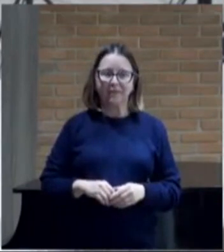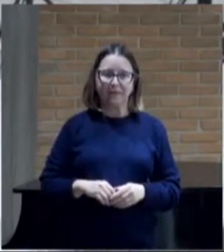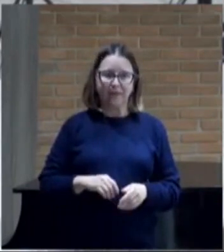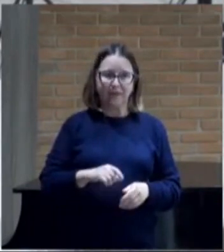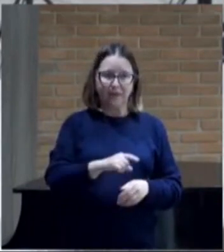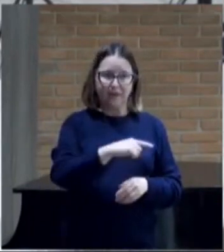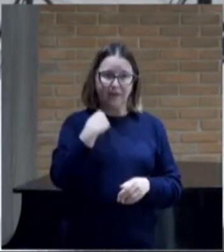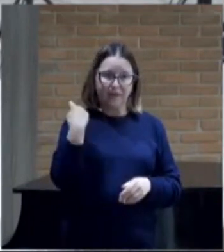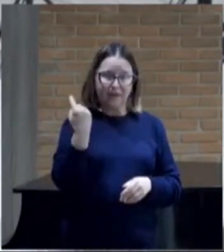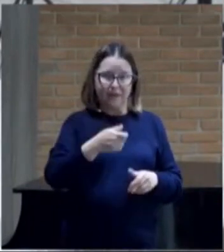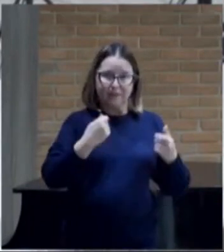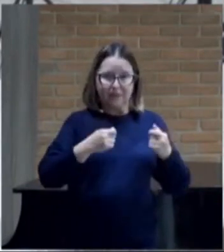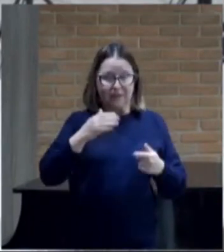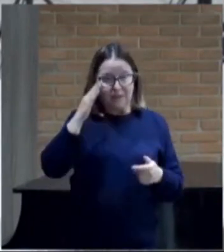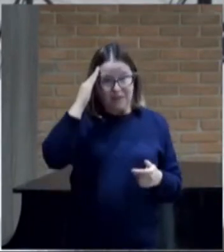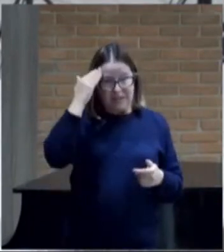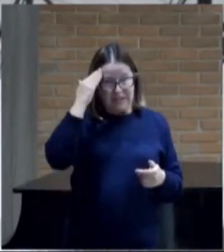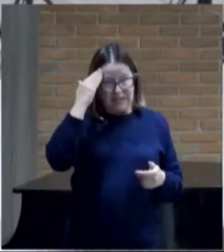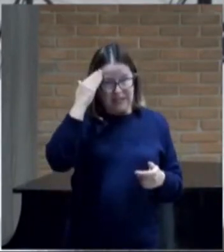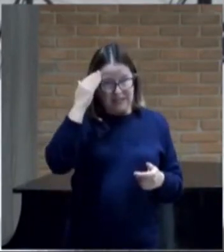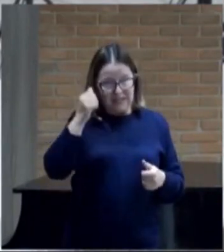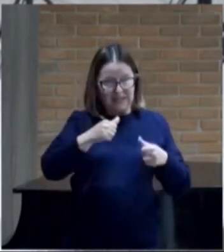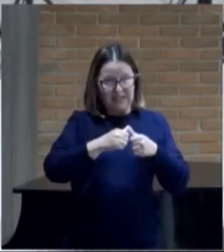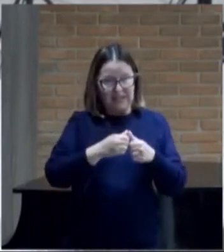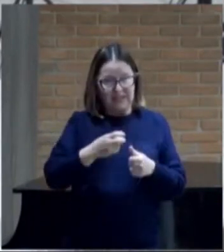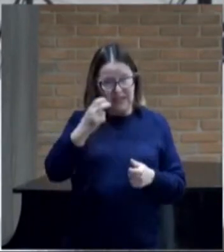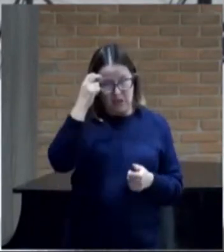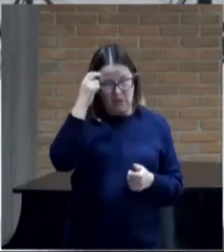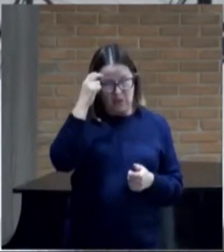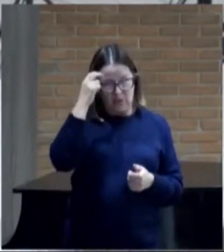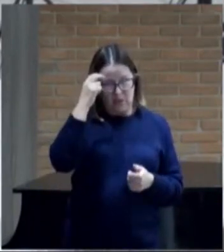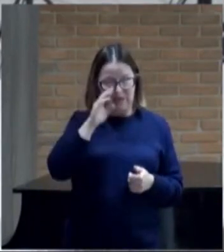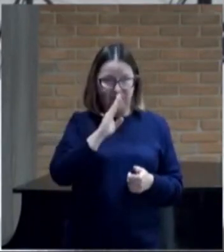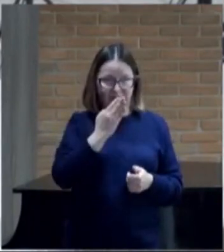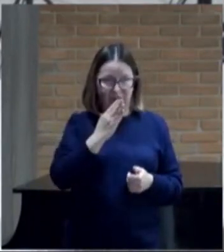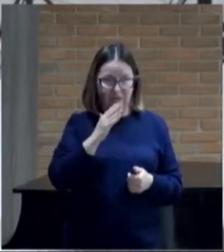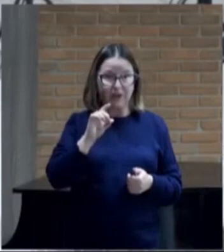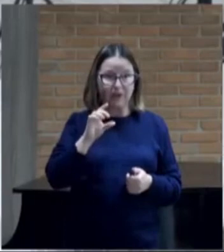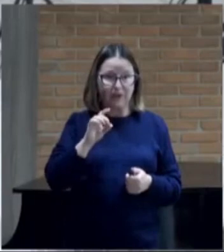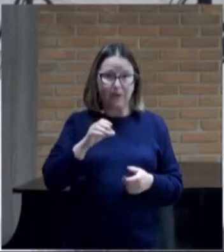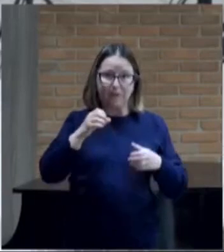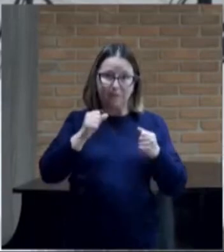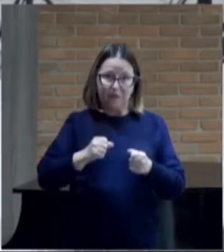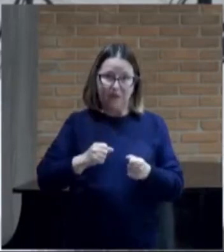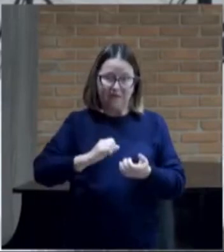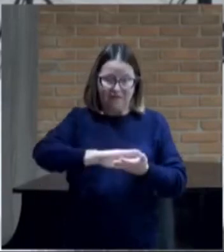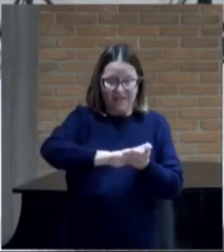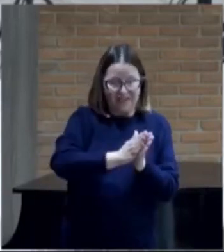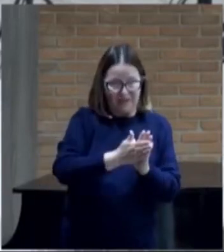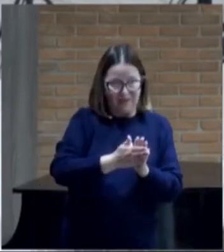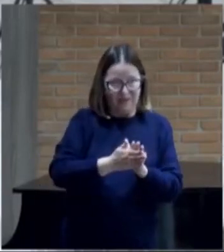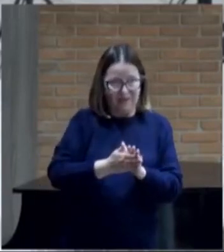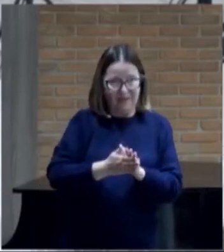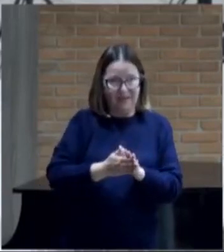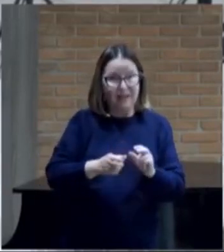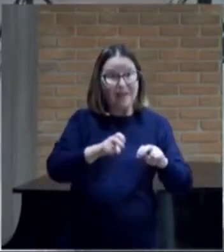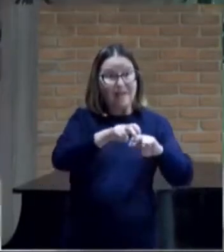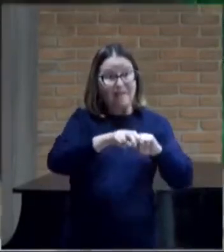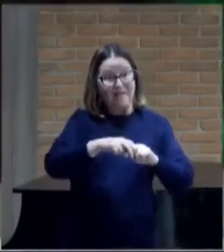entender que essa cultura fake só pode ser vencida pela verdade.